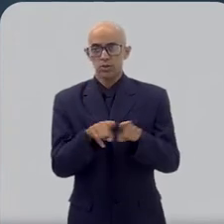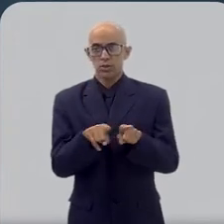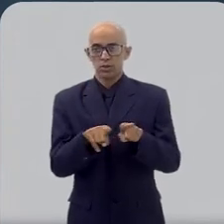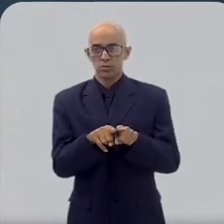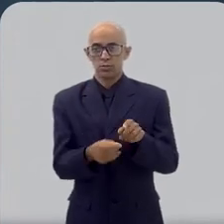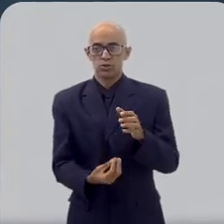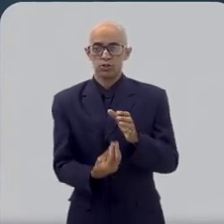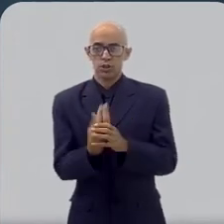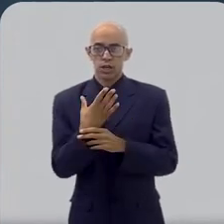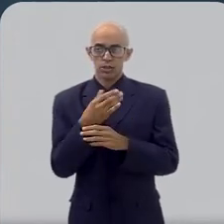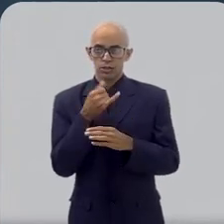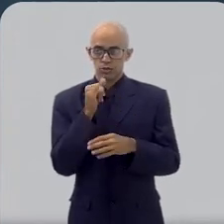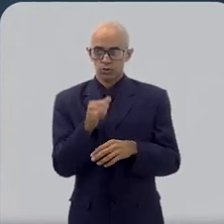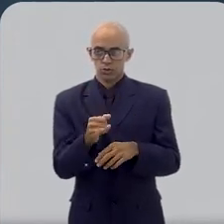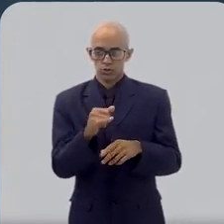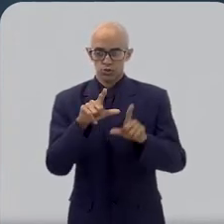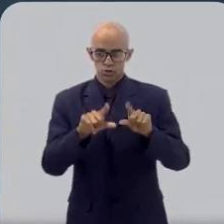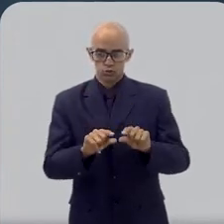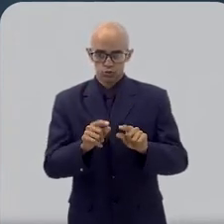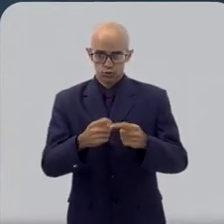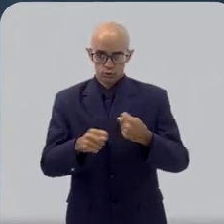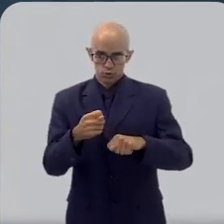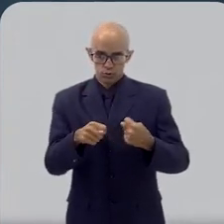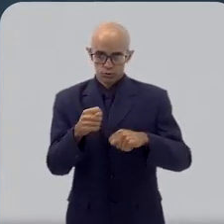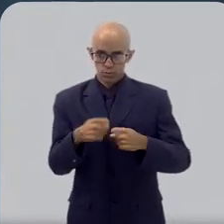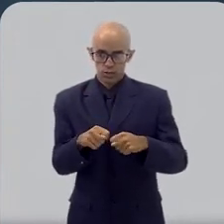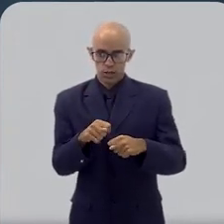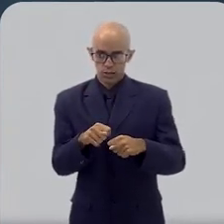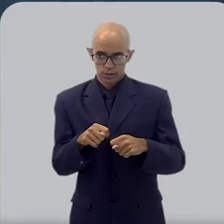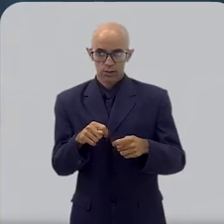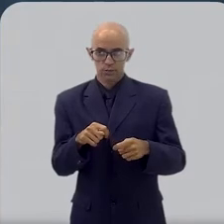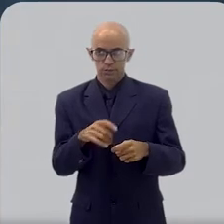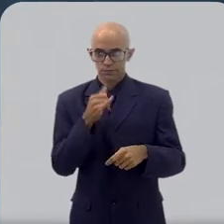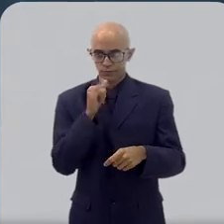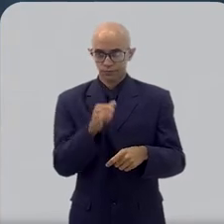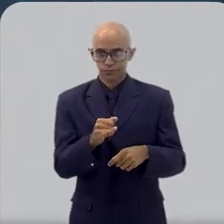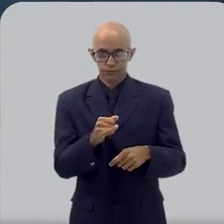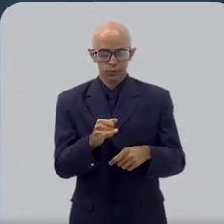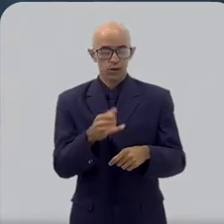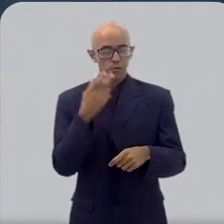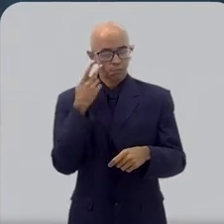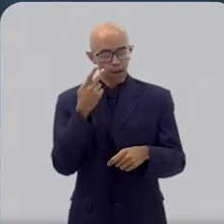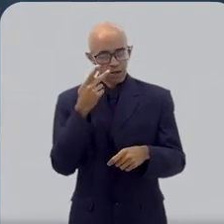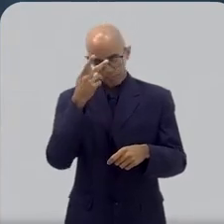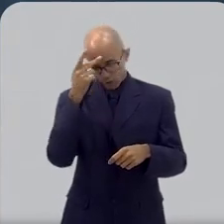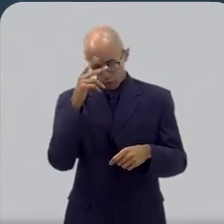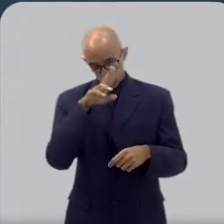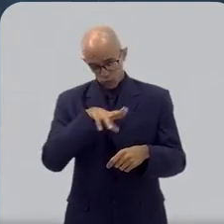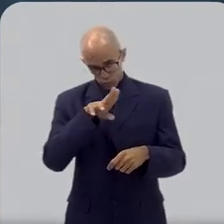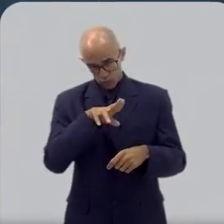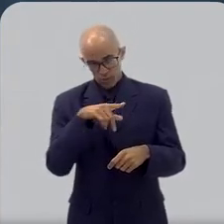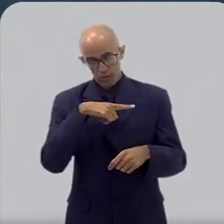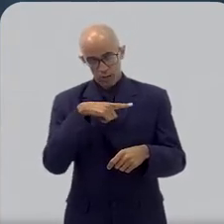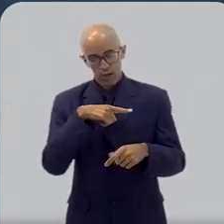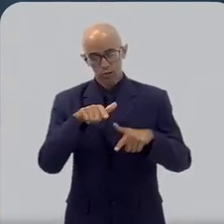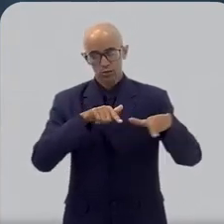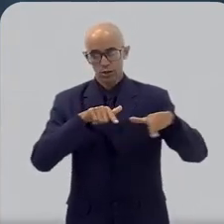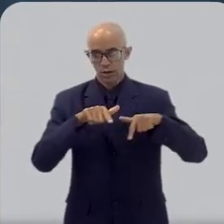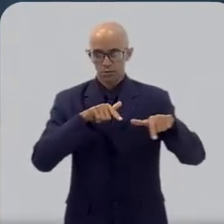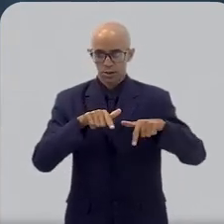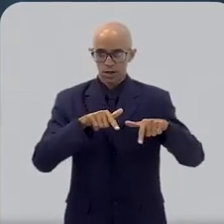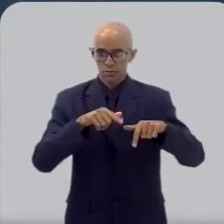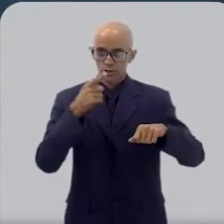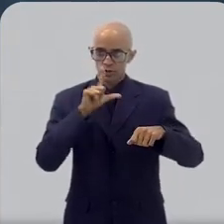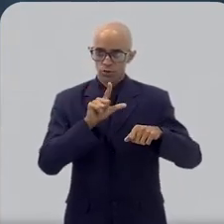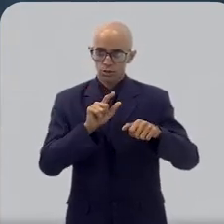formas alternativas de geração de energia, de diminuir o custo para o consumidor dessa energia, tem todo um trabalho a